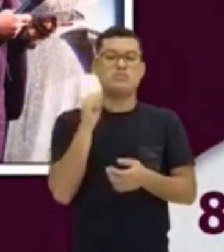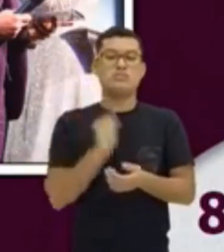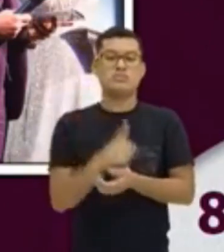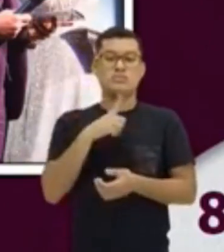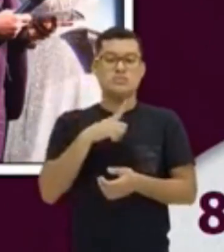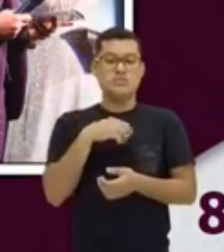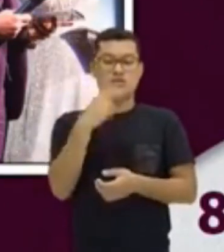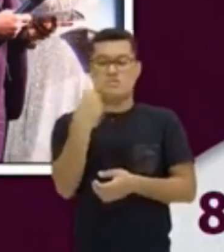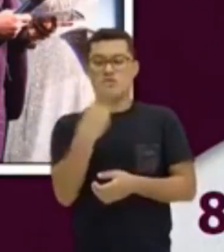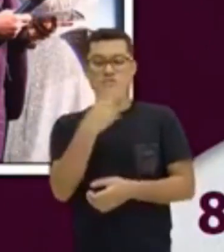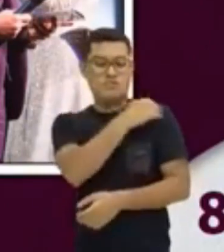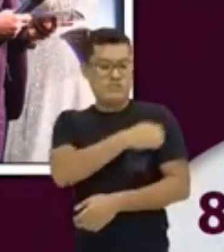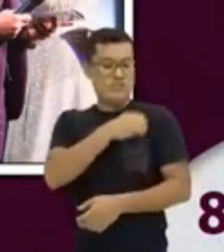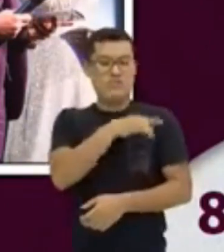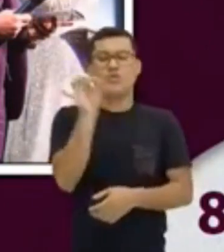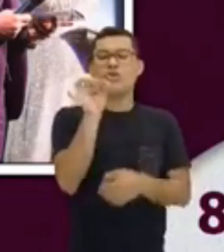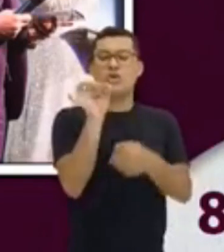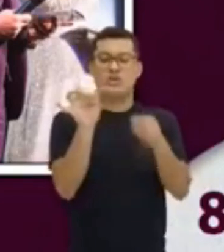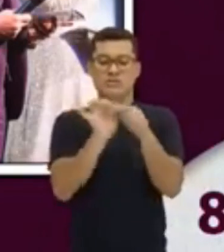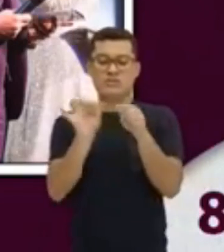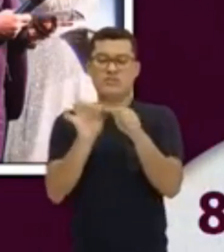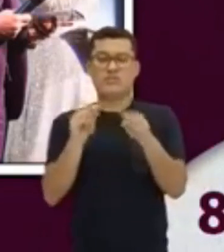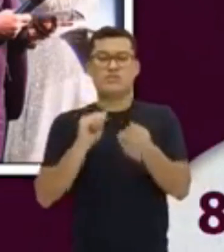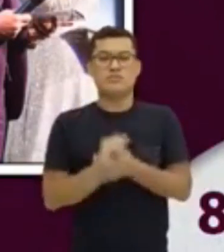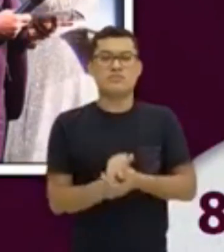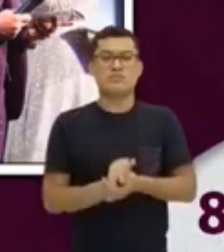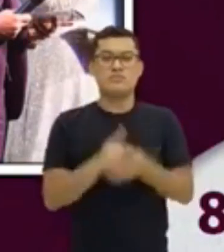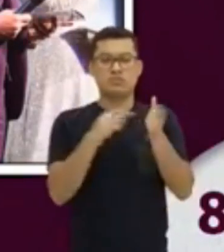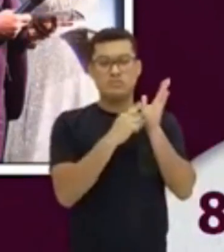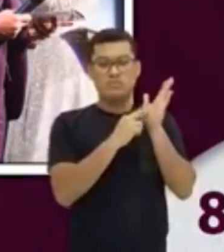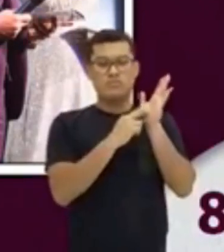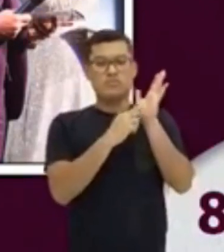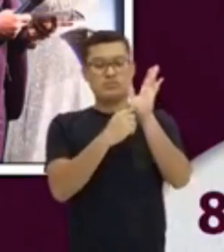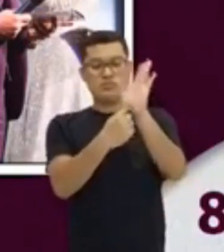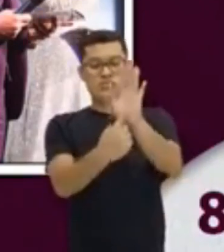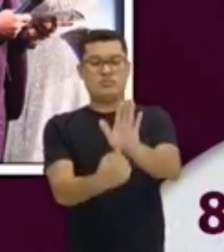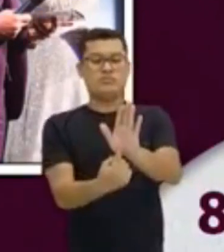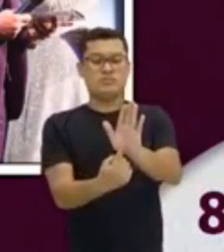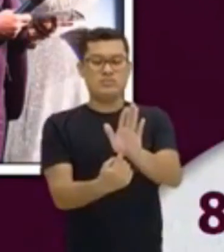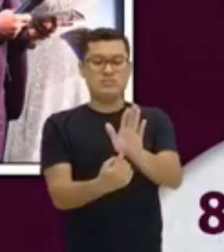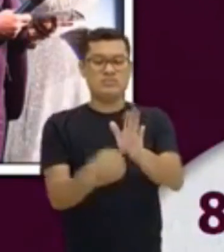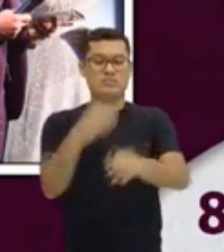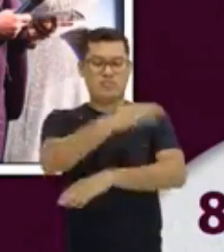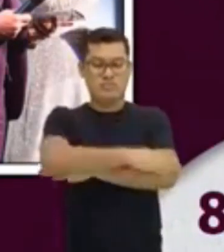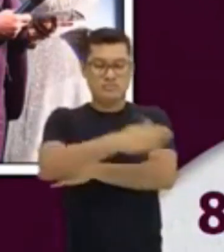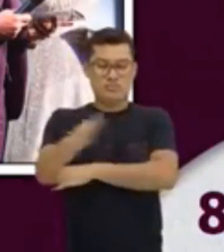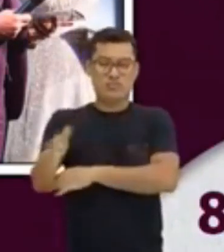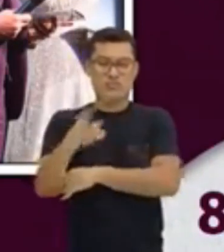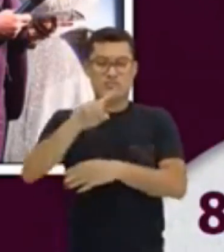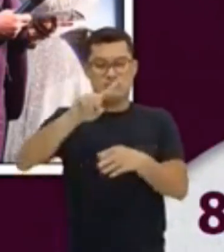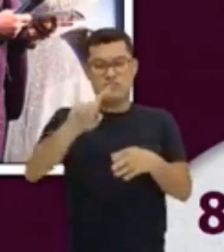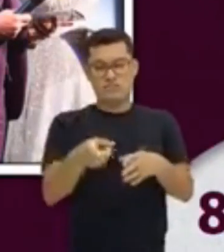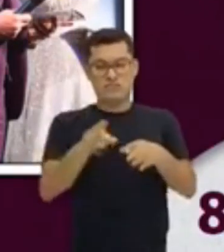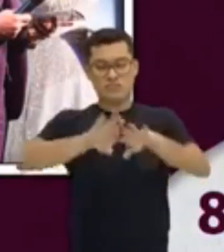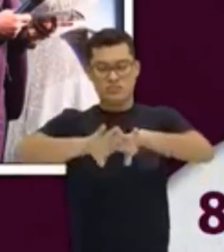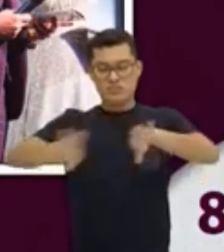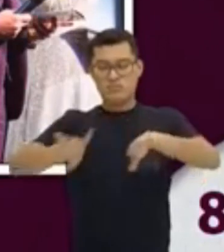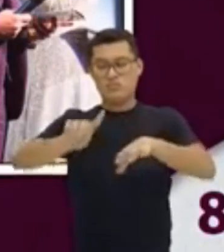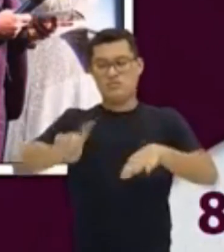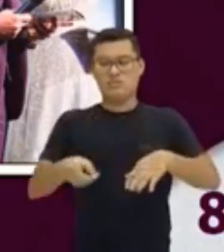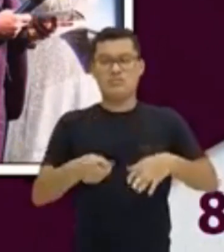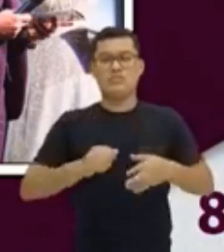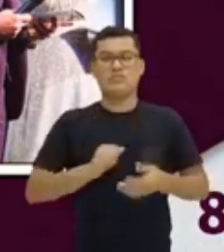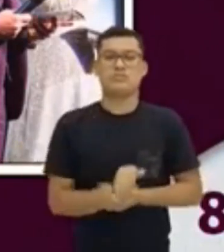aqui. O que ela está fazendo? Ela está apresentando para quem? Class. Olha a vírgula que está bem separada. Class,